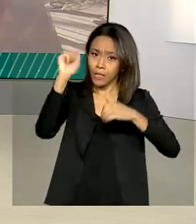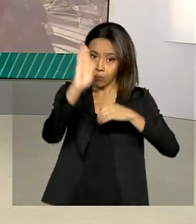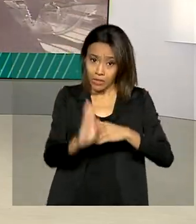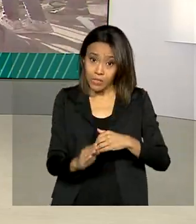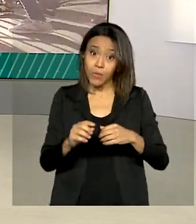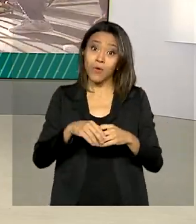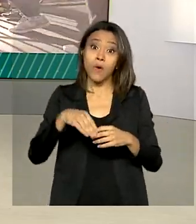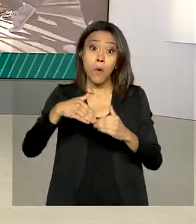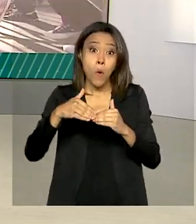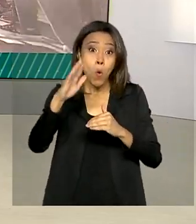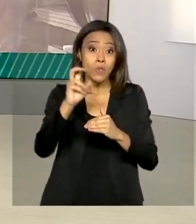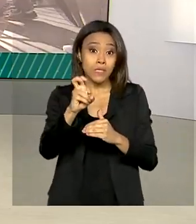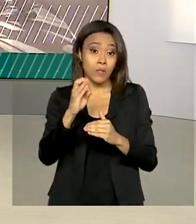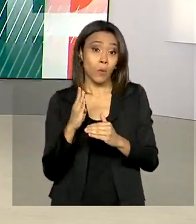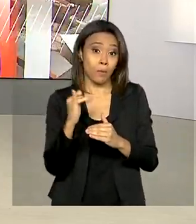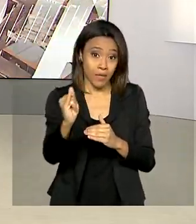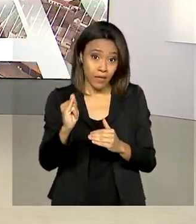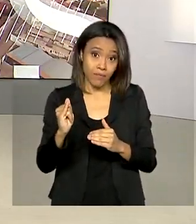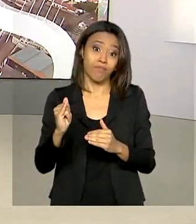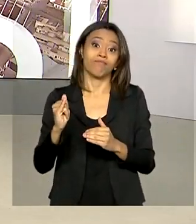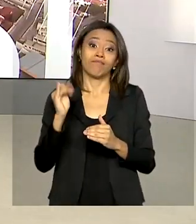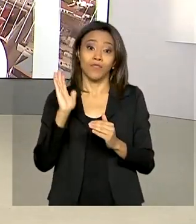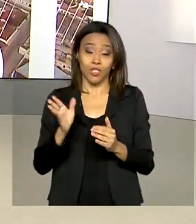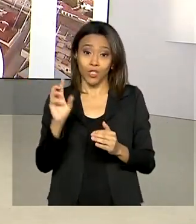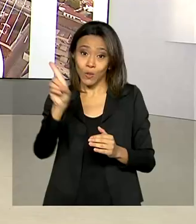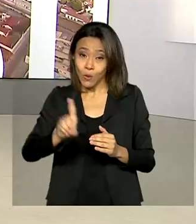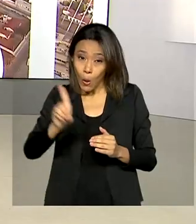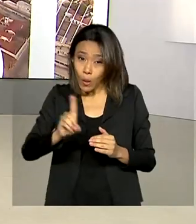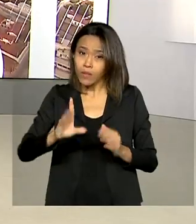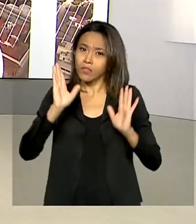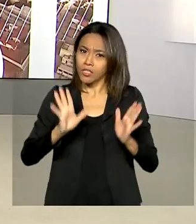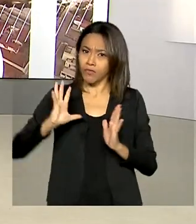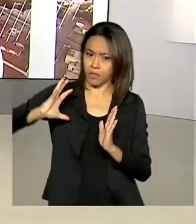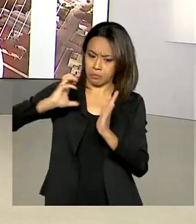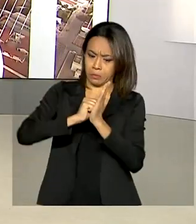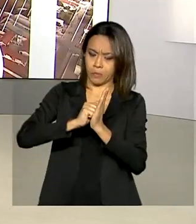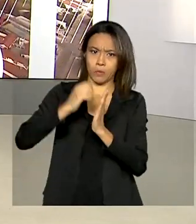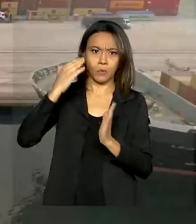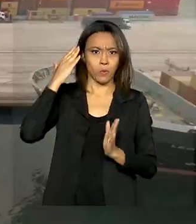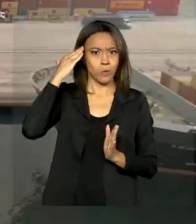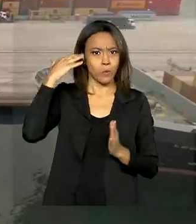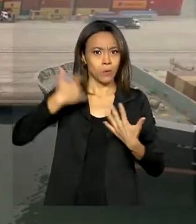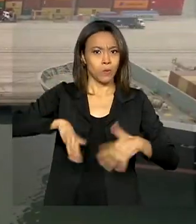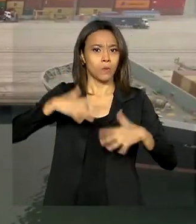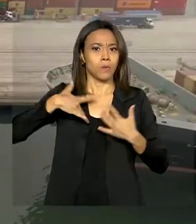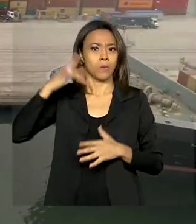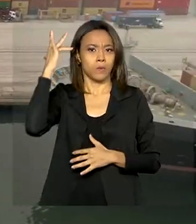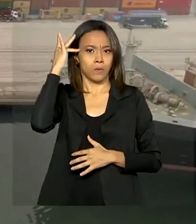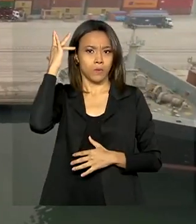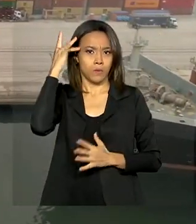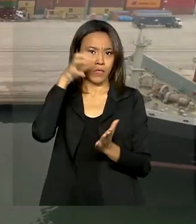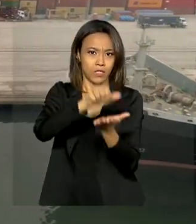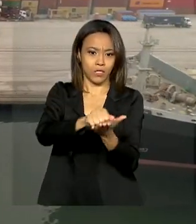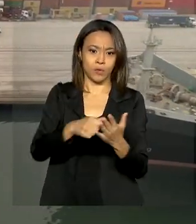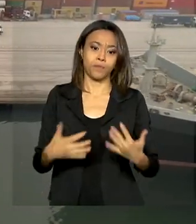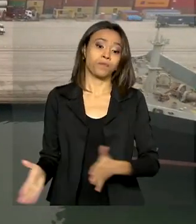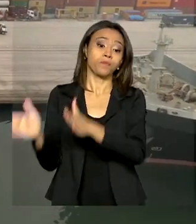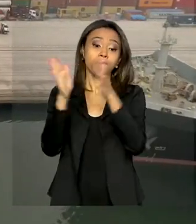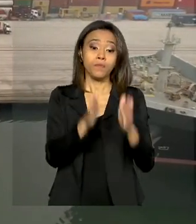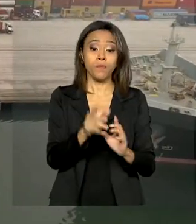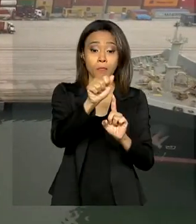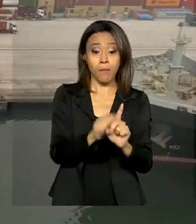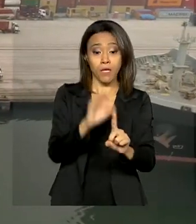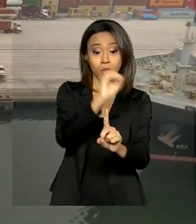o segundo maior superávit para o mês já registrado pela Balança Comercial Brasileira. Em outubro, o Brasil